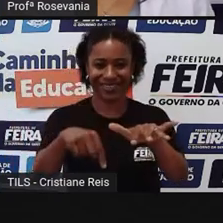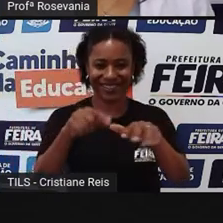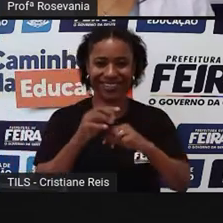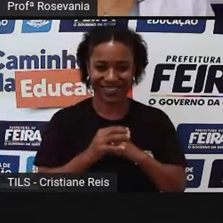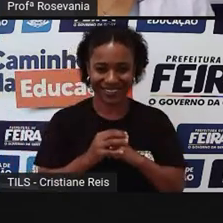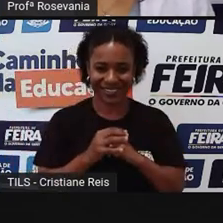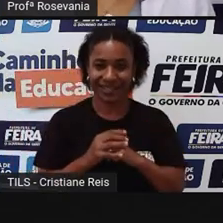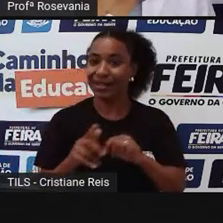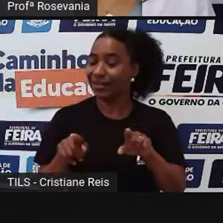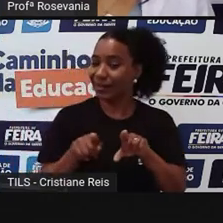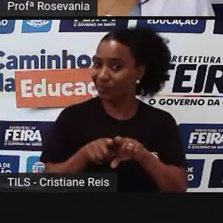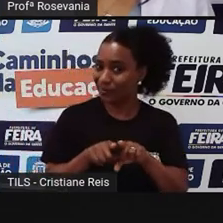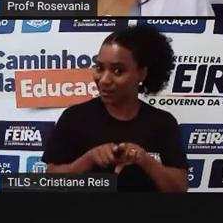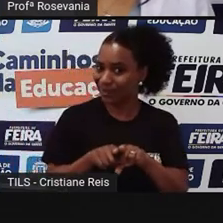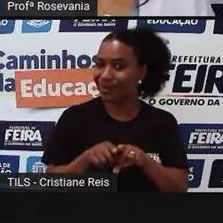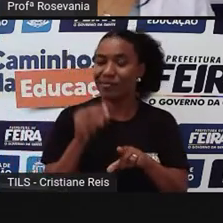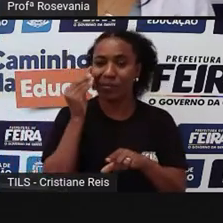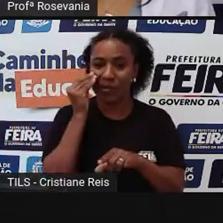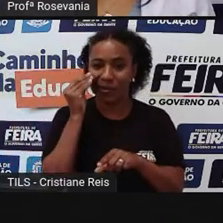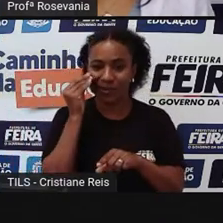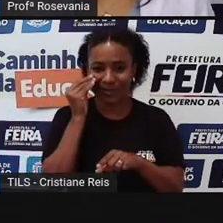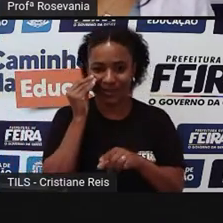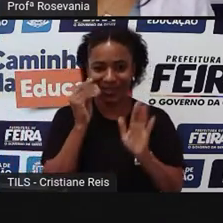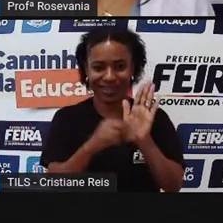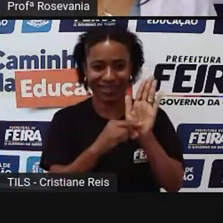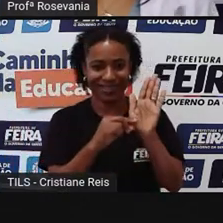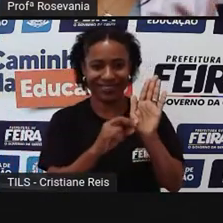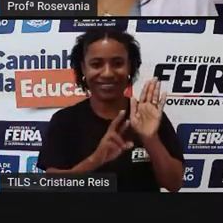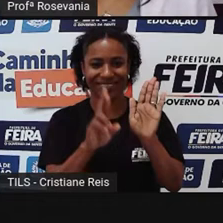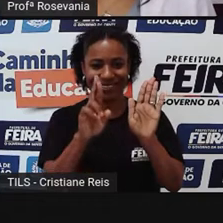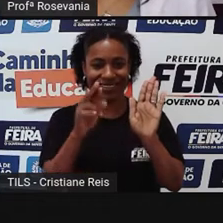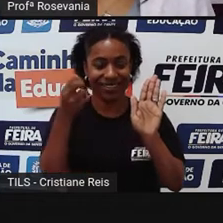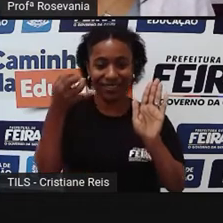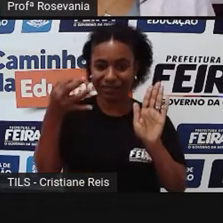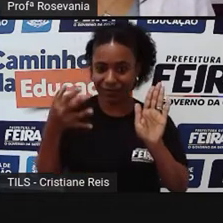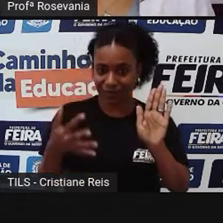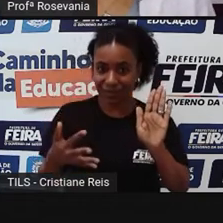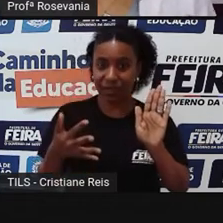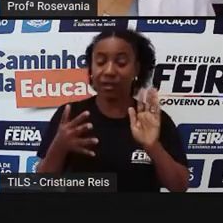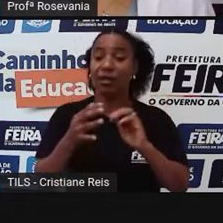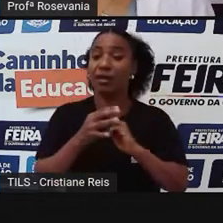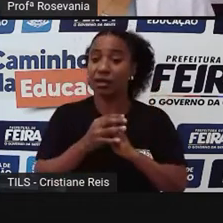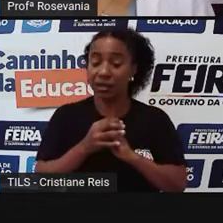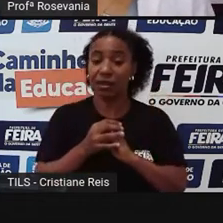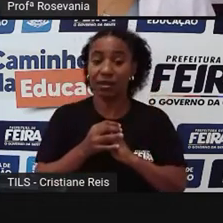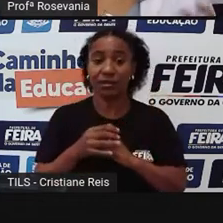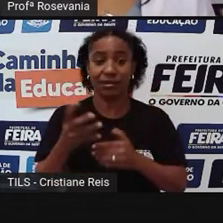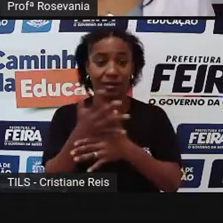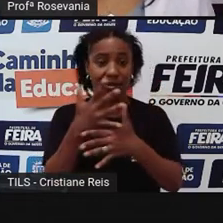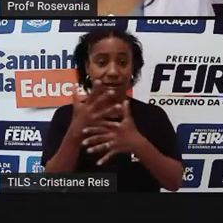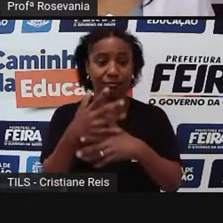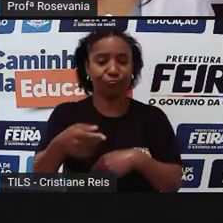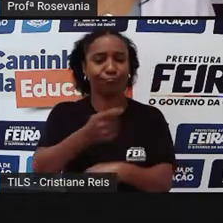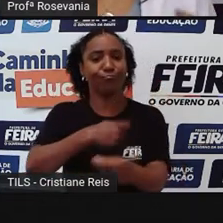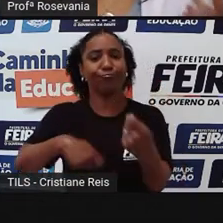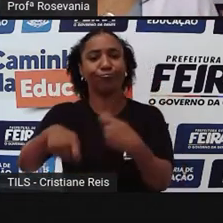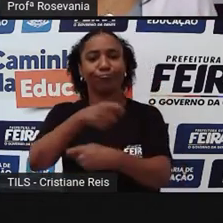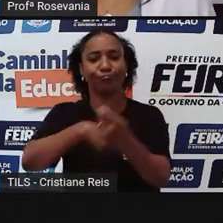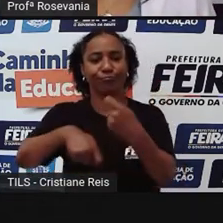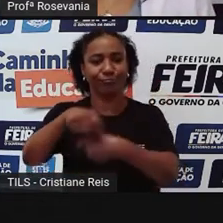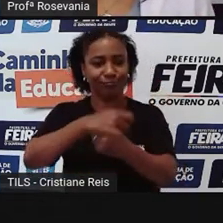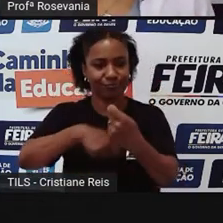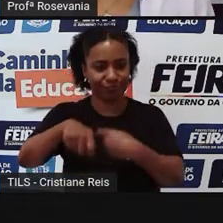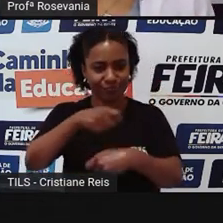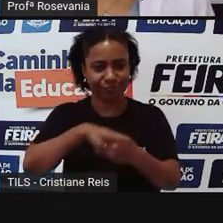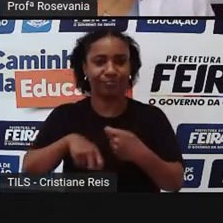desenvolvimento, que antes a gente era uma cidade muito voltada, né, para a atividade do comércio, principalmente, né,